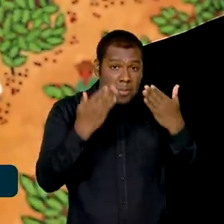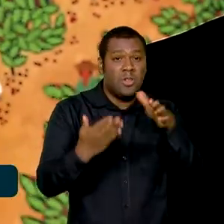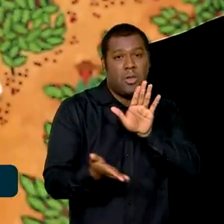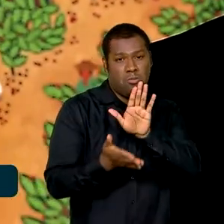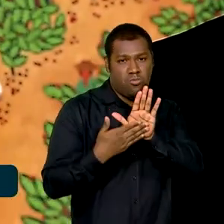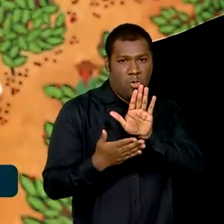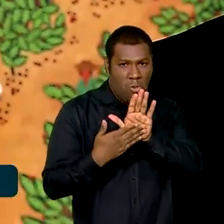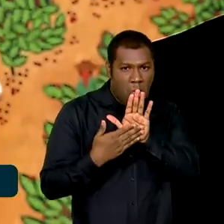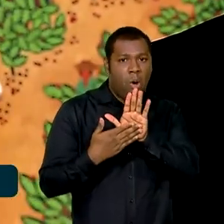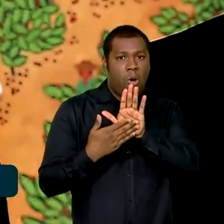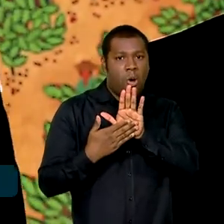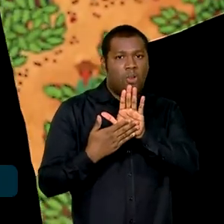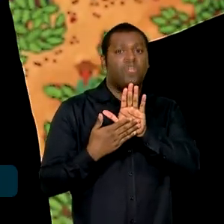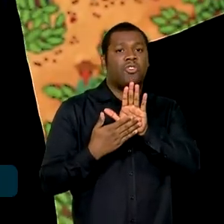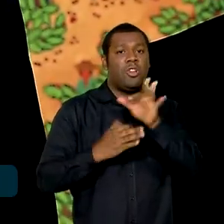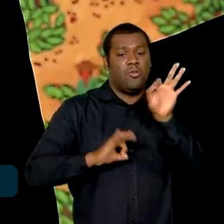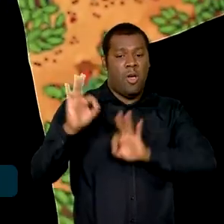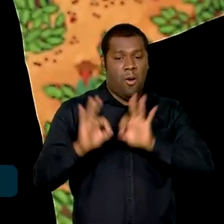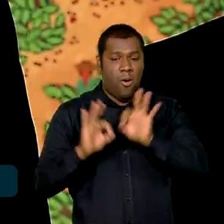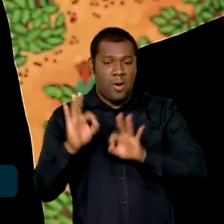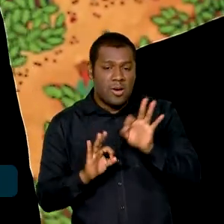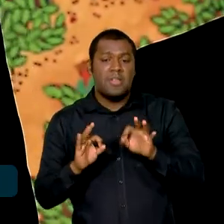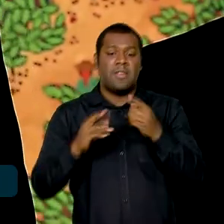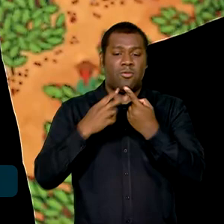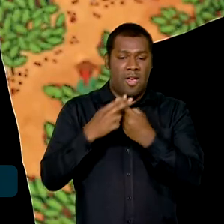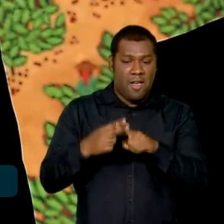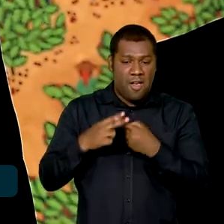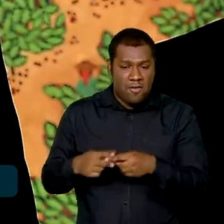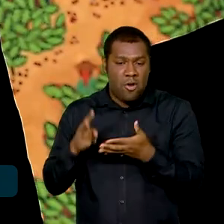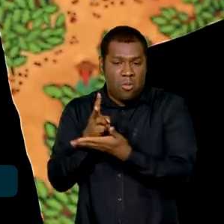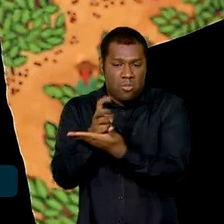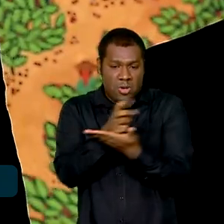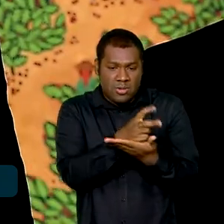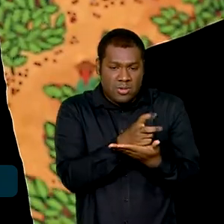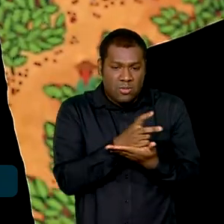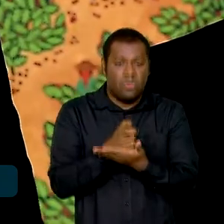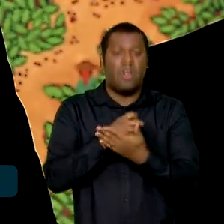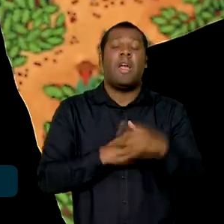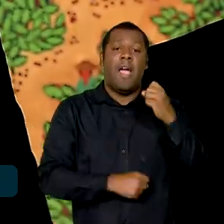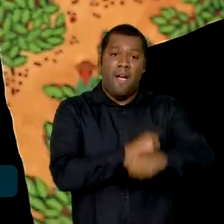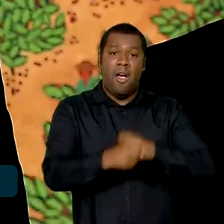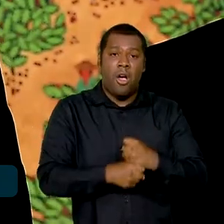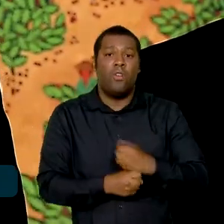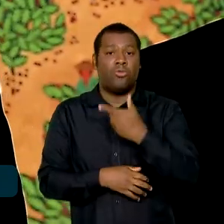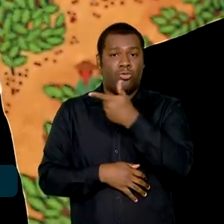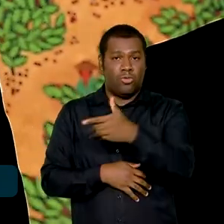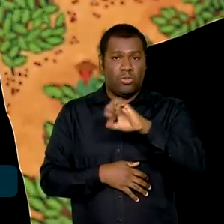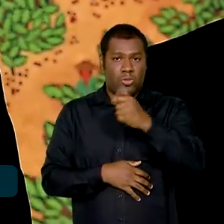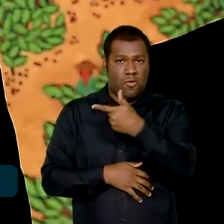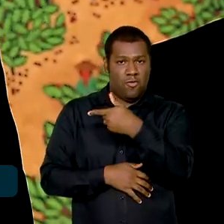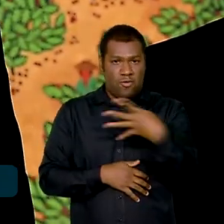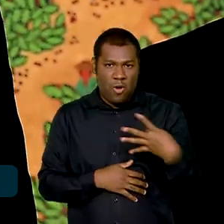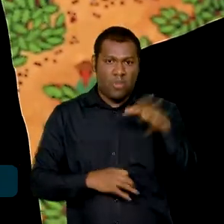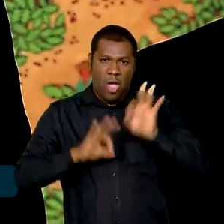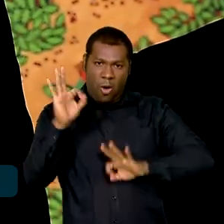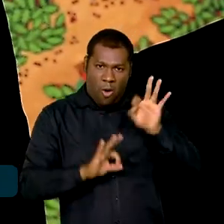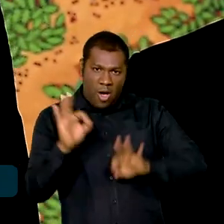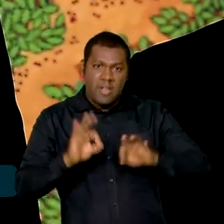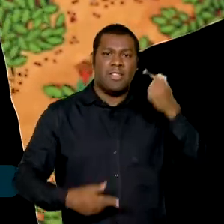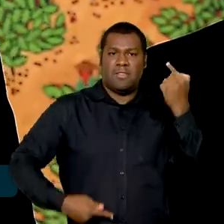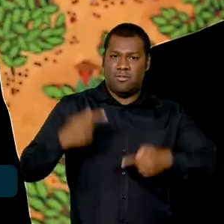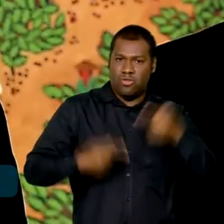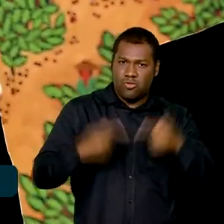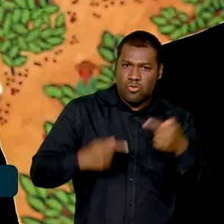regulamentação da reforma tributária. Vocês sabem que, neste ano, o debate da regulamentação da reforma tributária passa